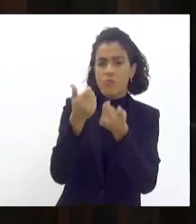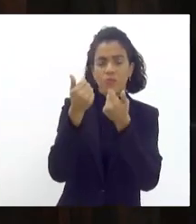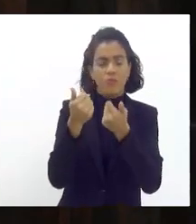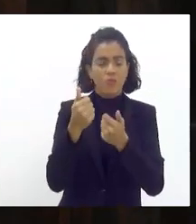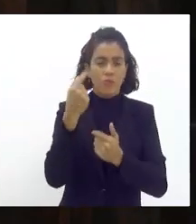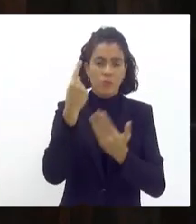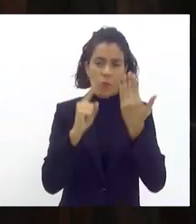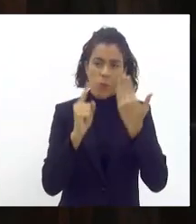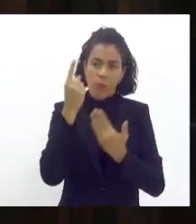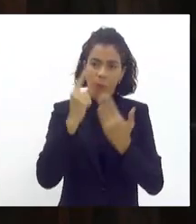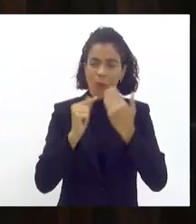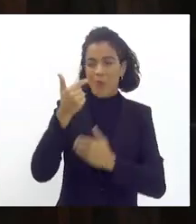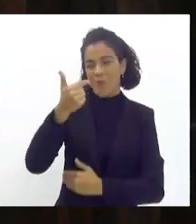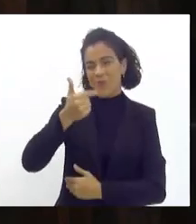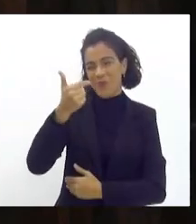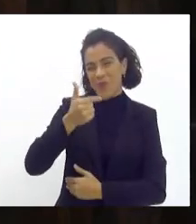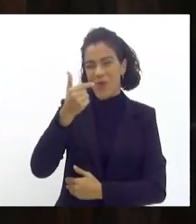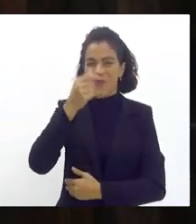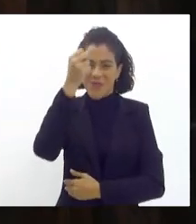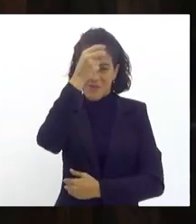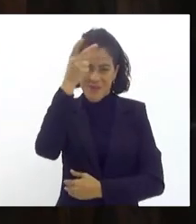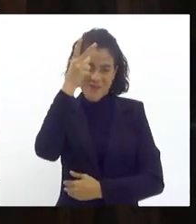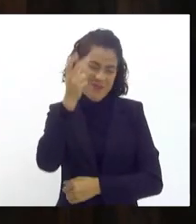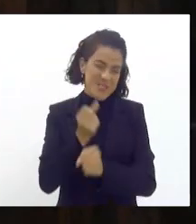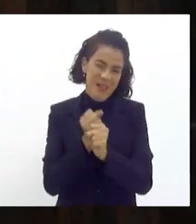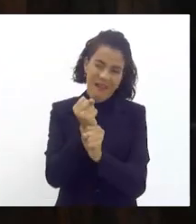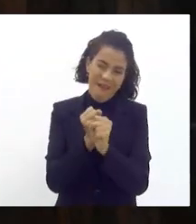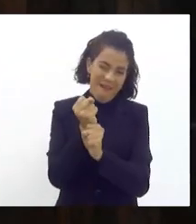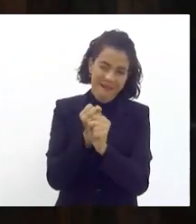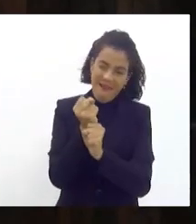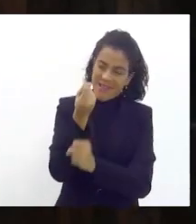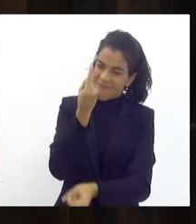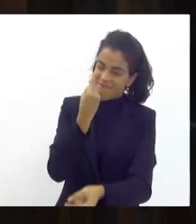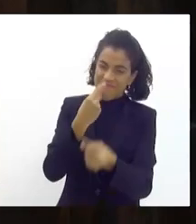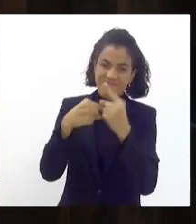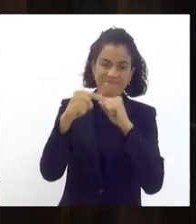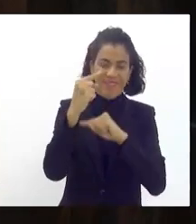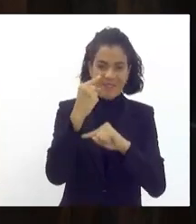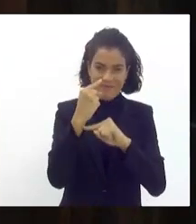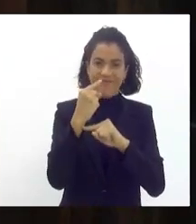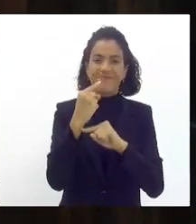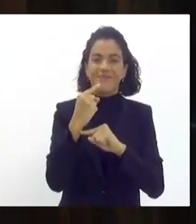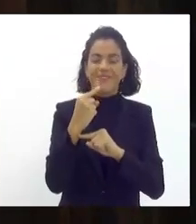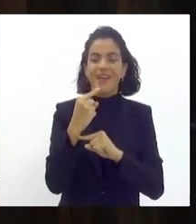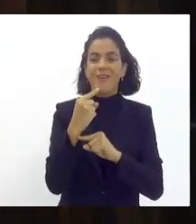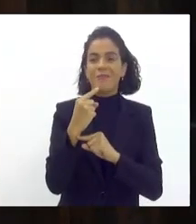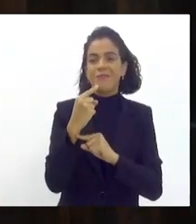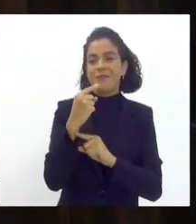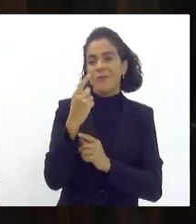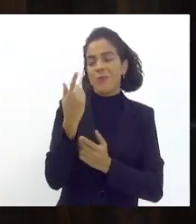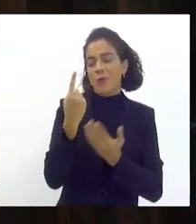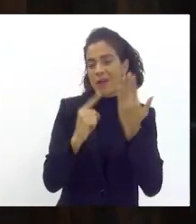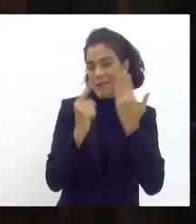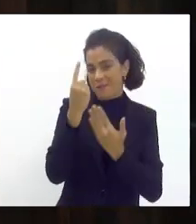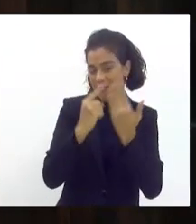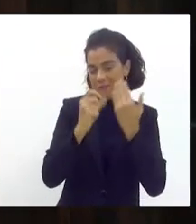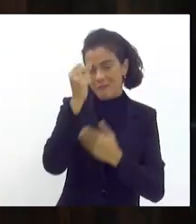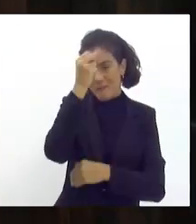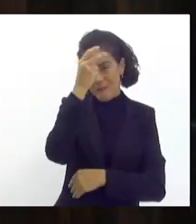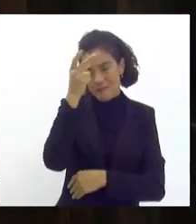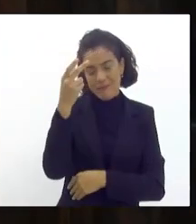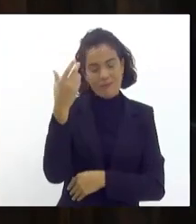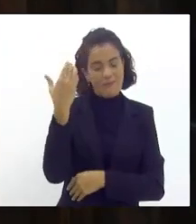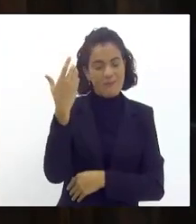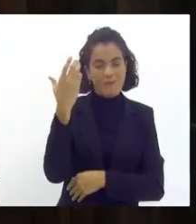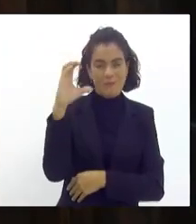não vice-prefeito que já está nisso há muitos anos foi o prefeito que resgatou o carnaval de Niterói mas é importante é importante